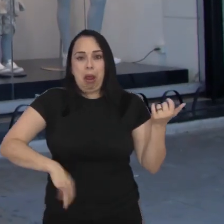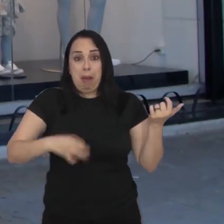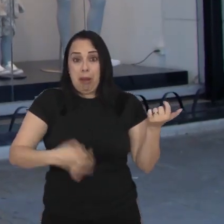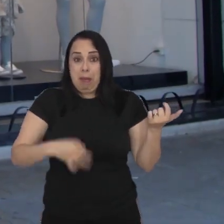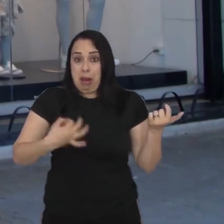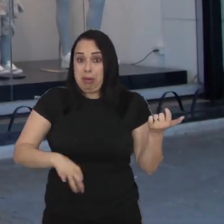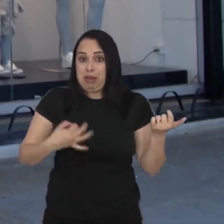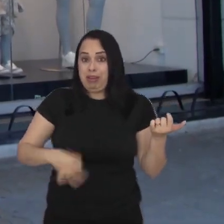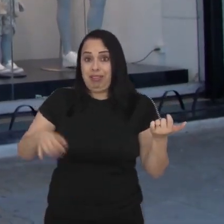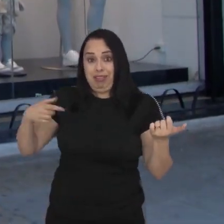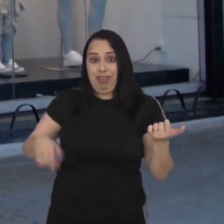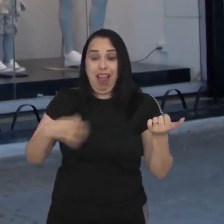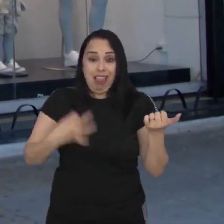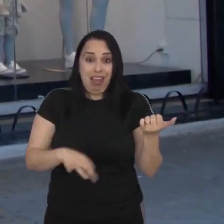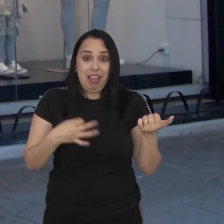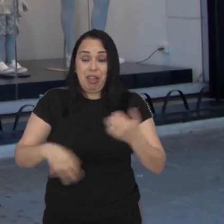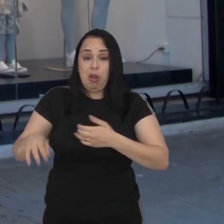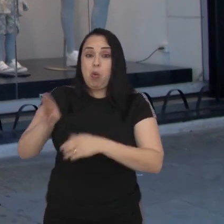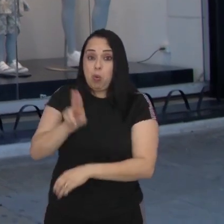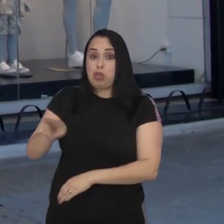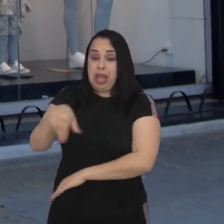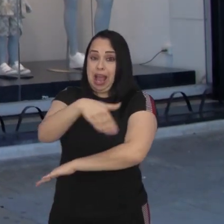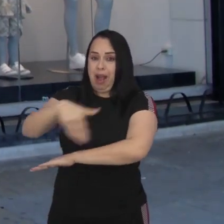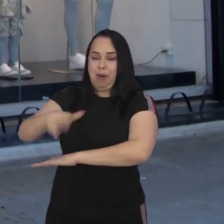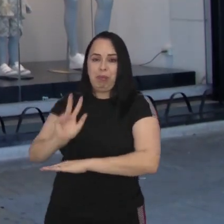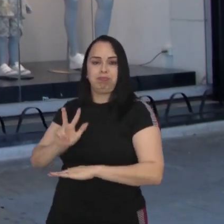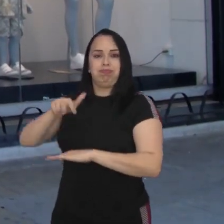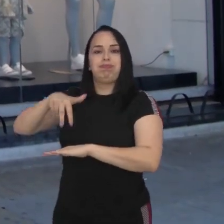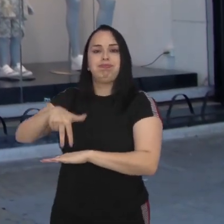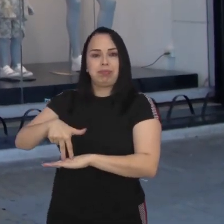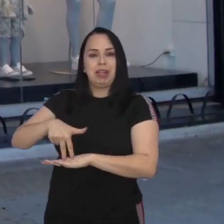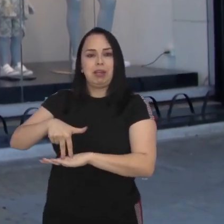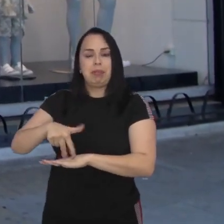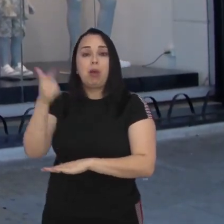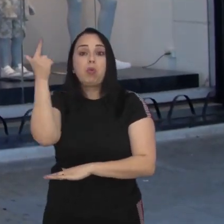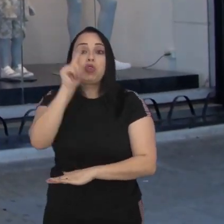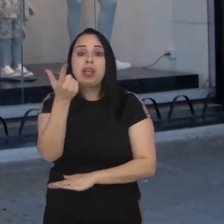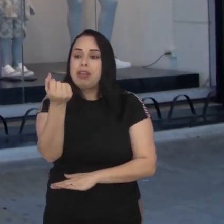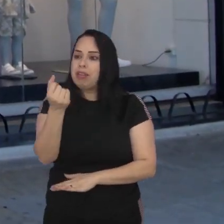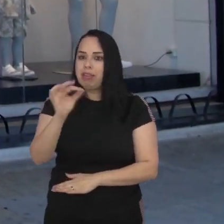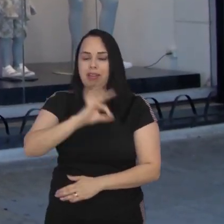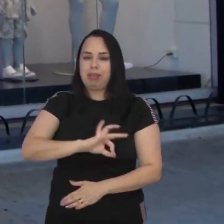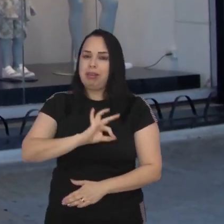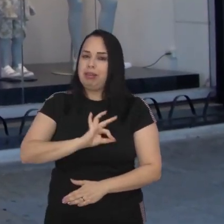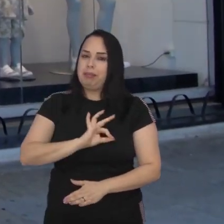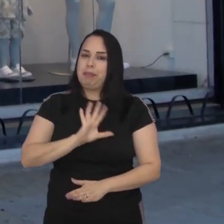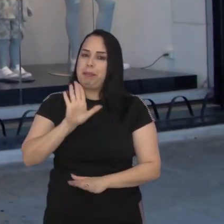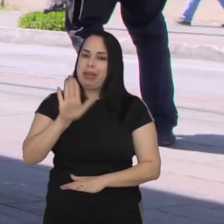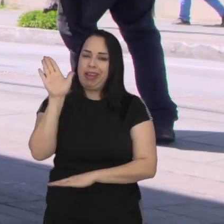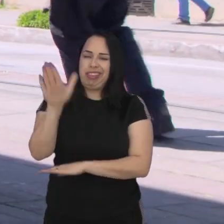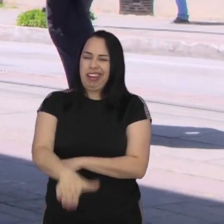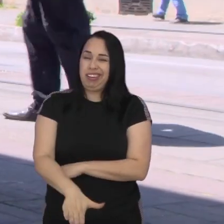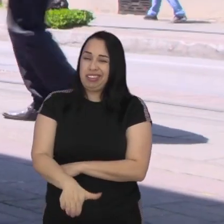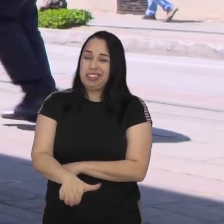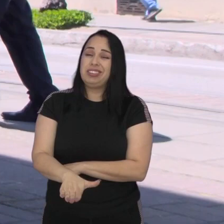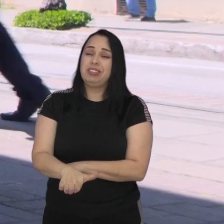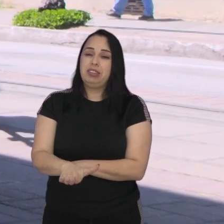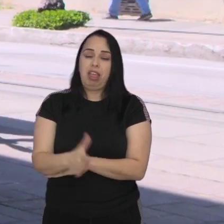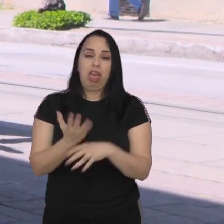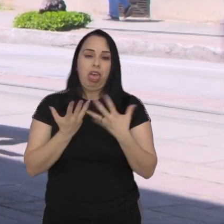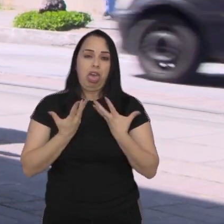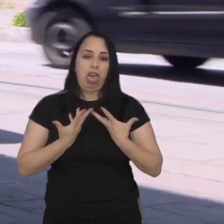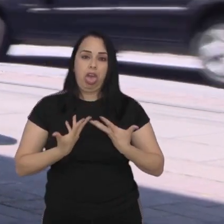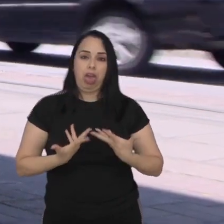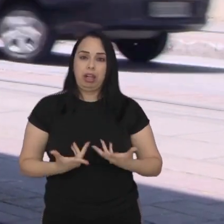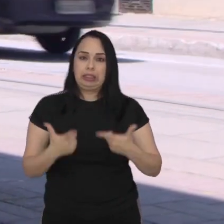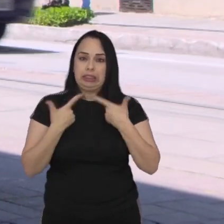aparecido de Araújo é um exemplo Músico utiliza a rua como palco para tirar o sustento Mas no final do dia